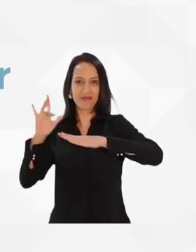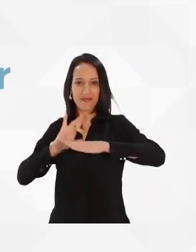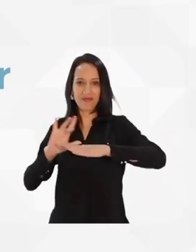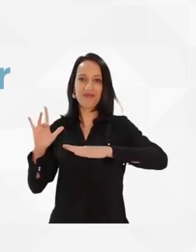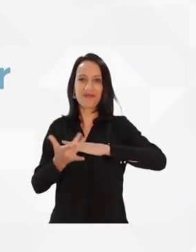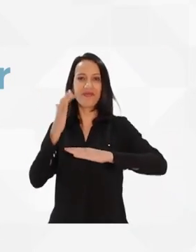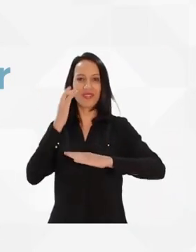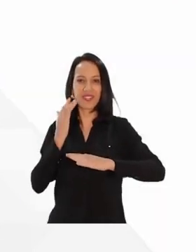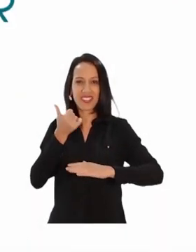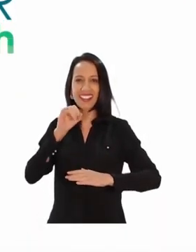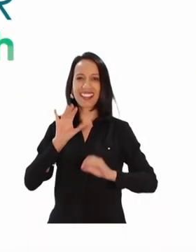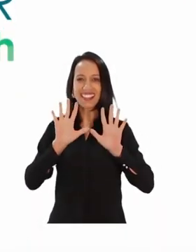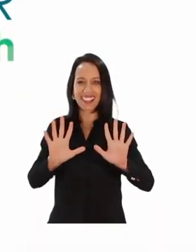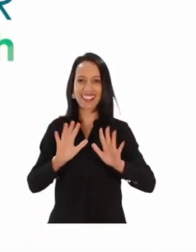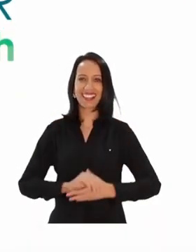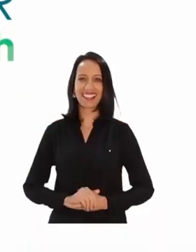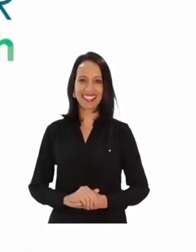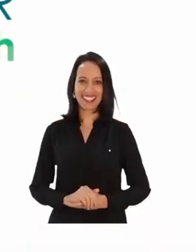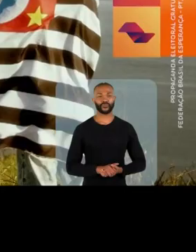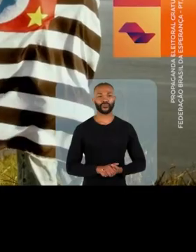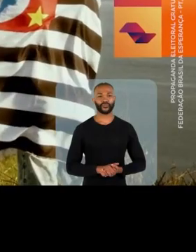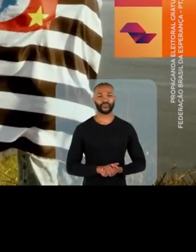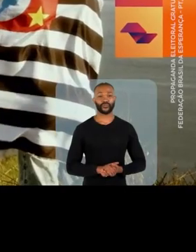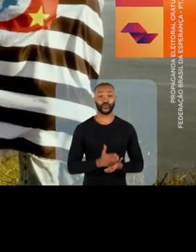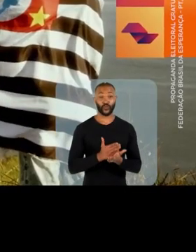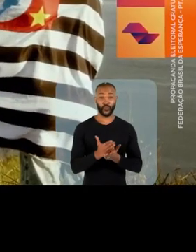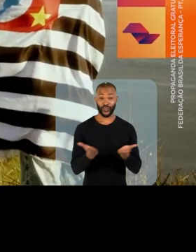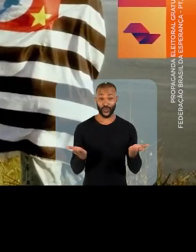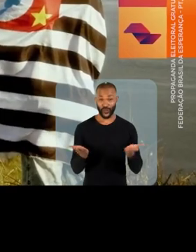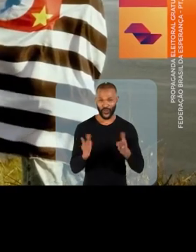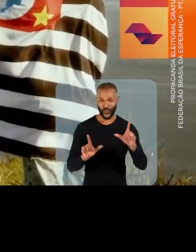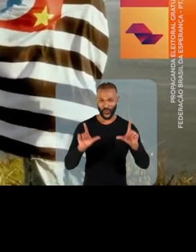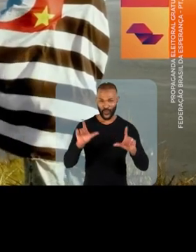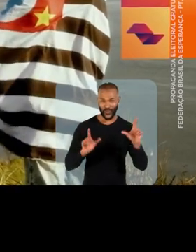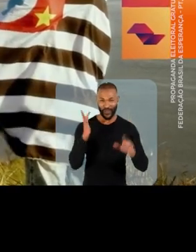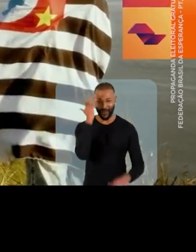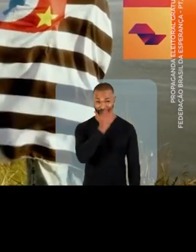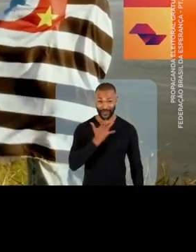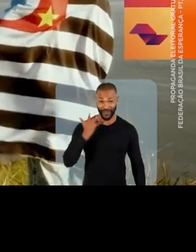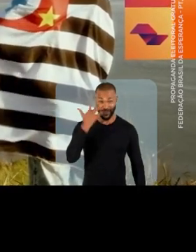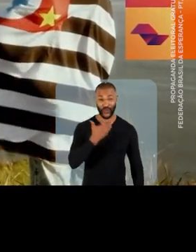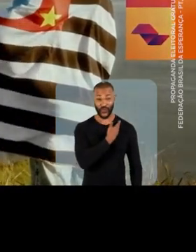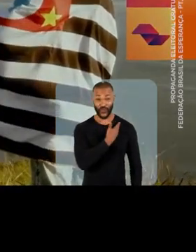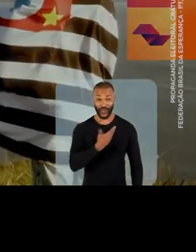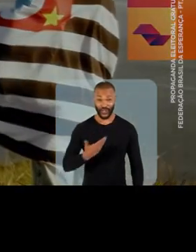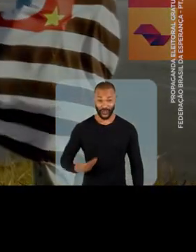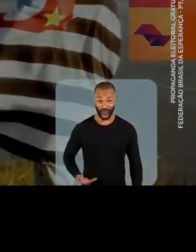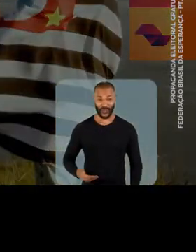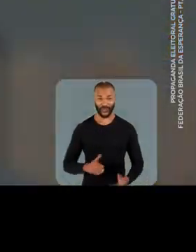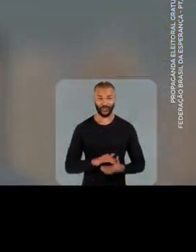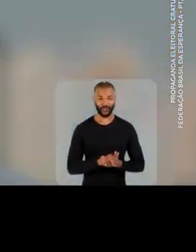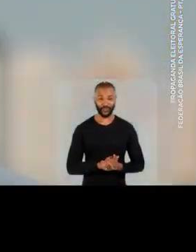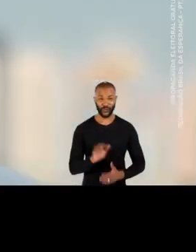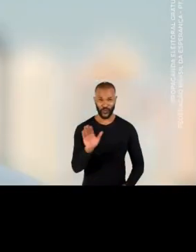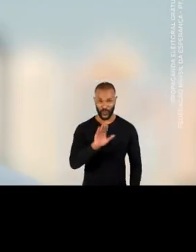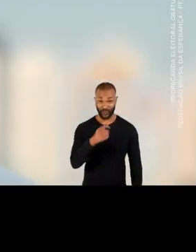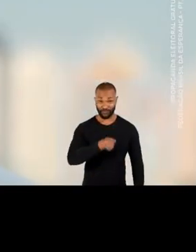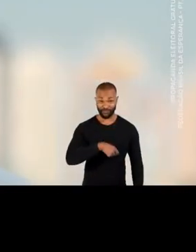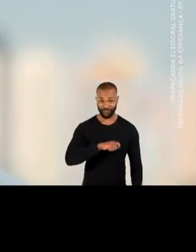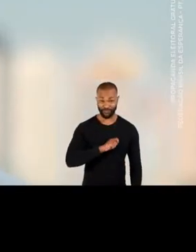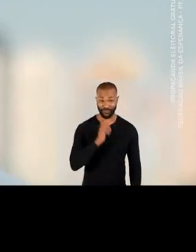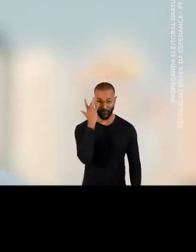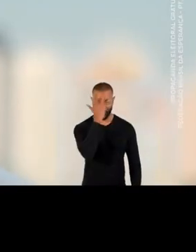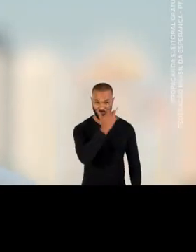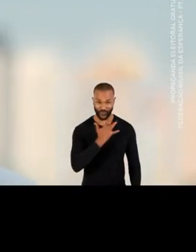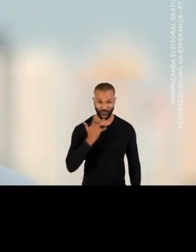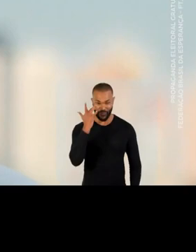nas redes sociais. É 10. Começa agora o programa Haddad Governador. Olá, eu